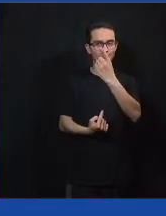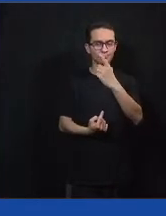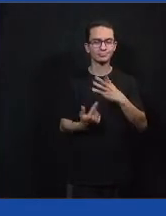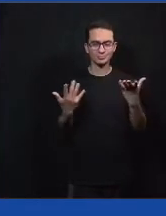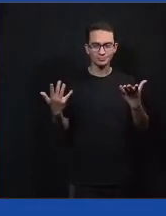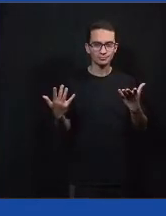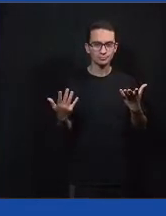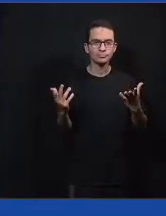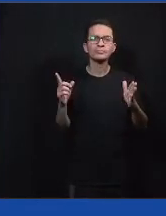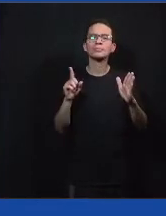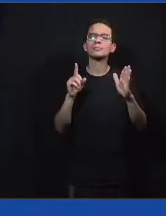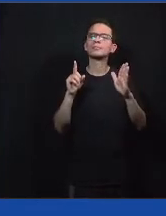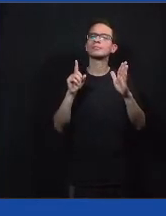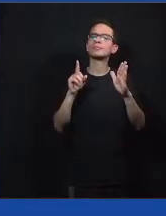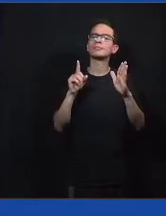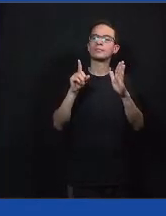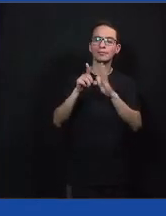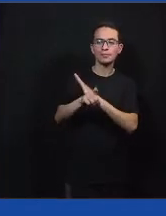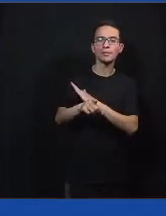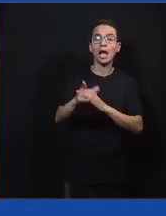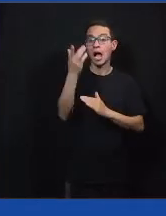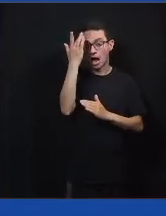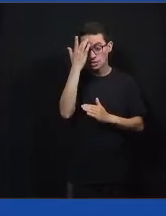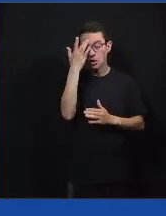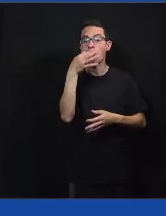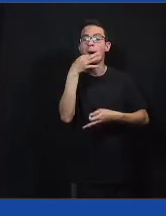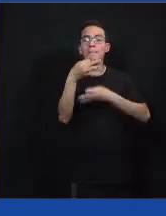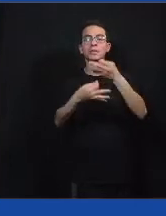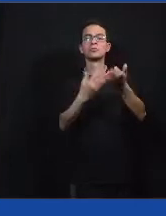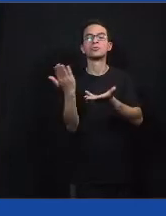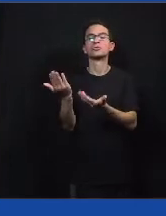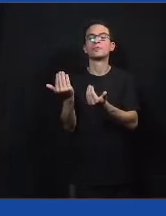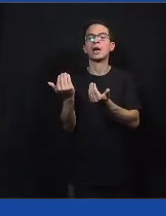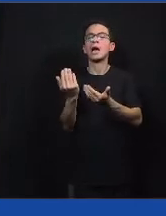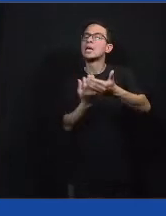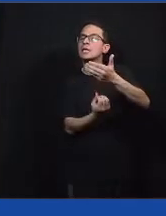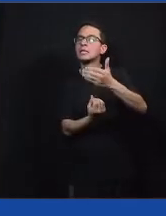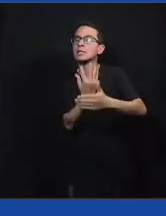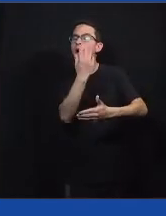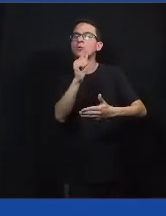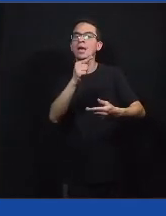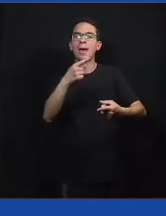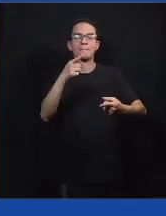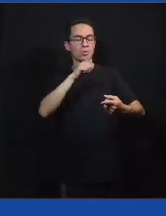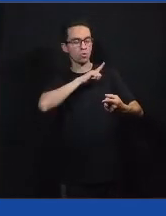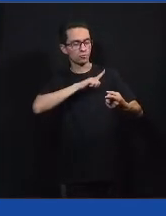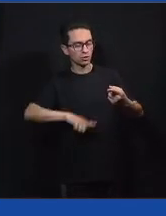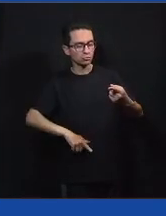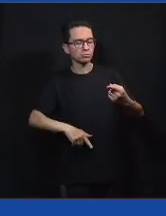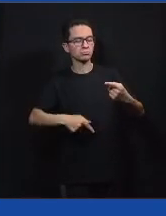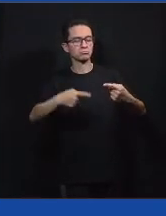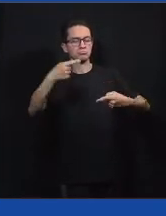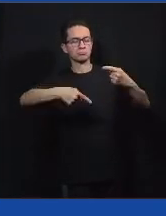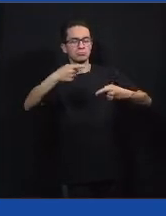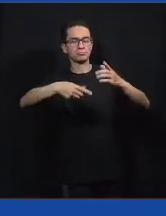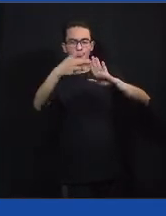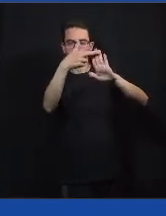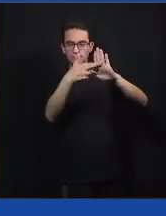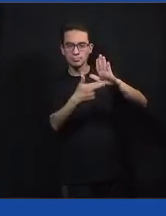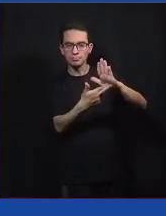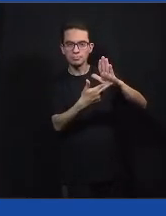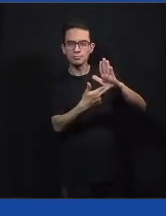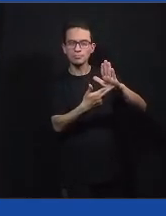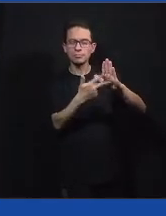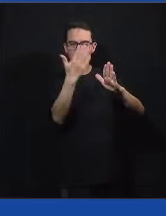Como é que você acha que a juventude pode participar mais da construção de políticas públicas? Porque, no projeto, vocês escreveram políticas